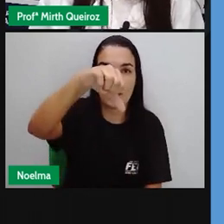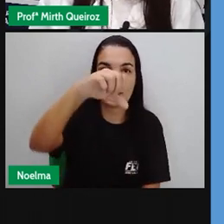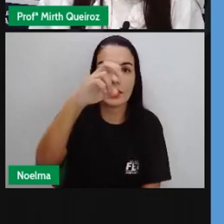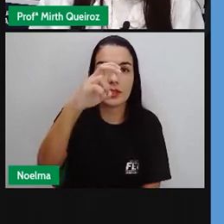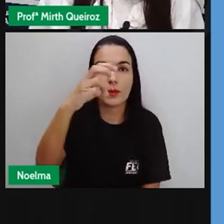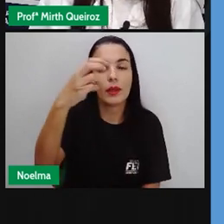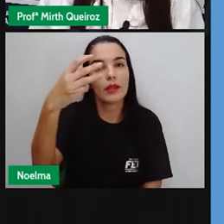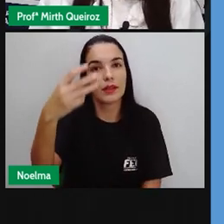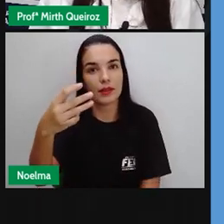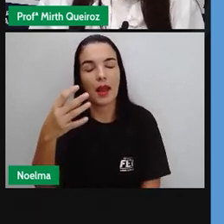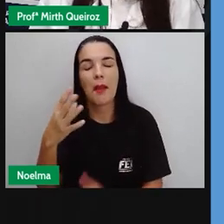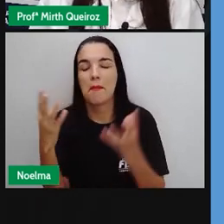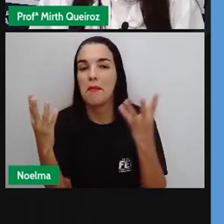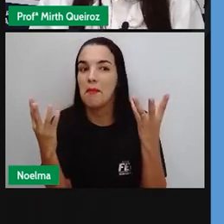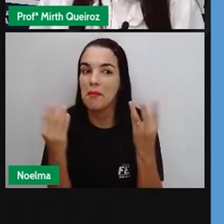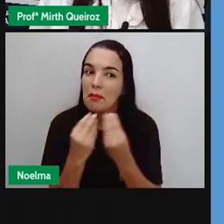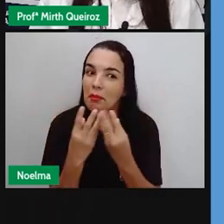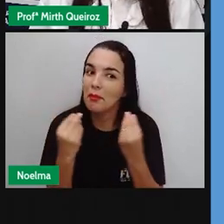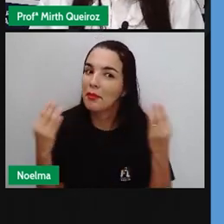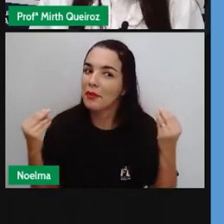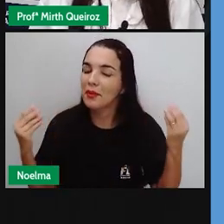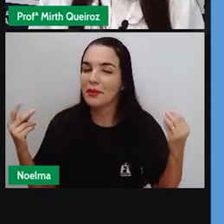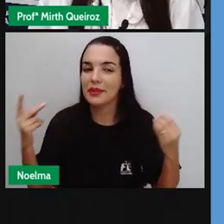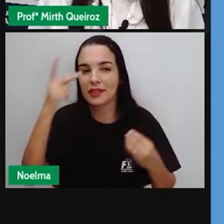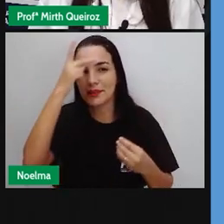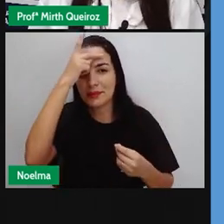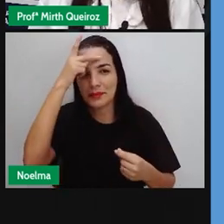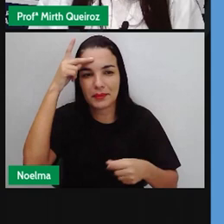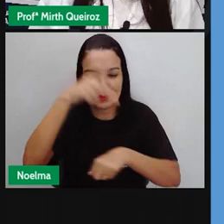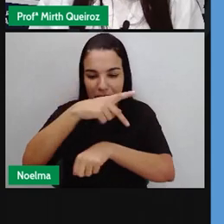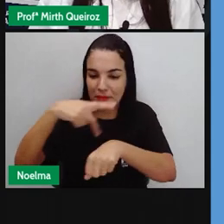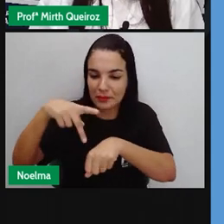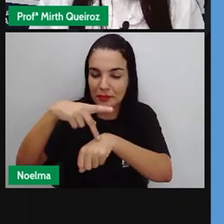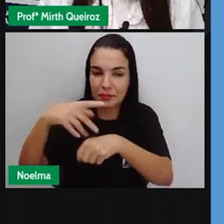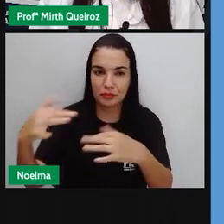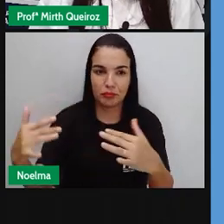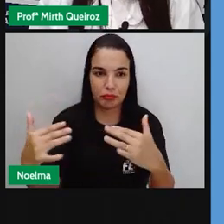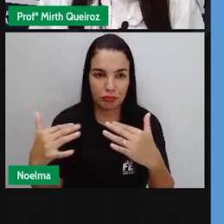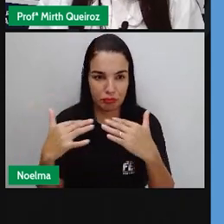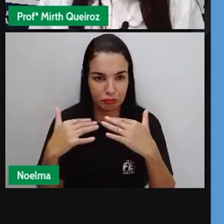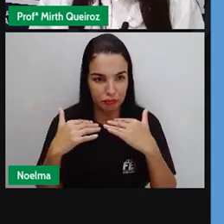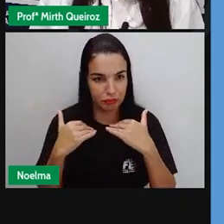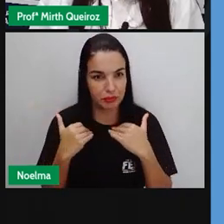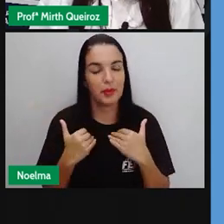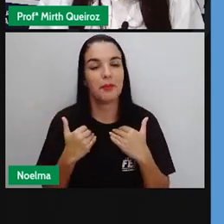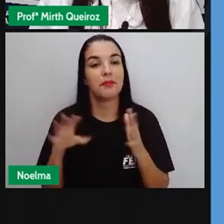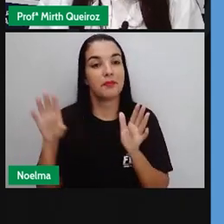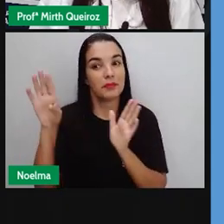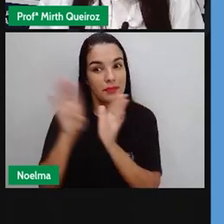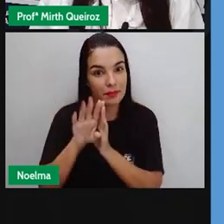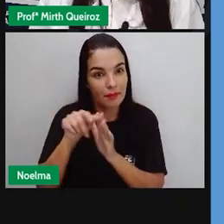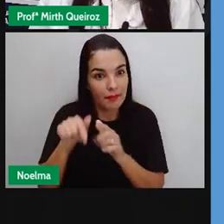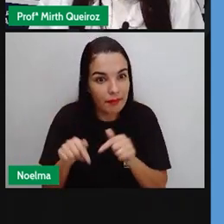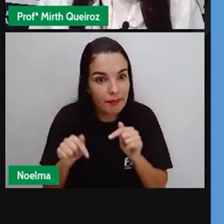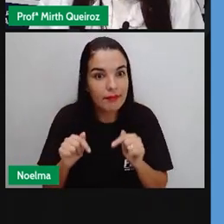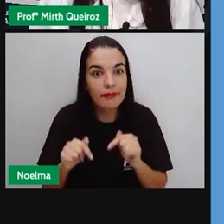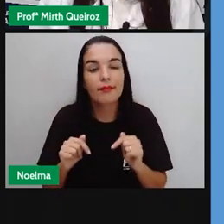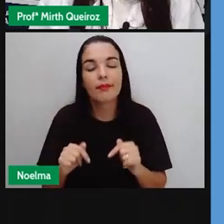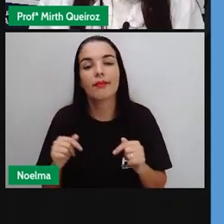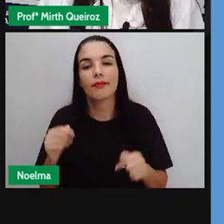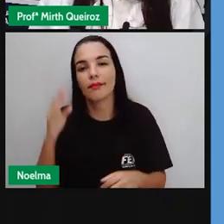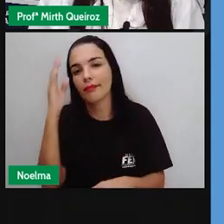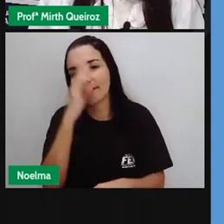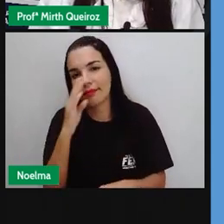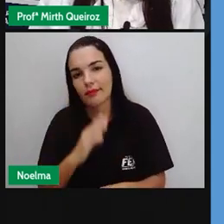4.875.040 novos brasileiros, né, novas pessoas que vieram aí de outros